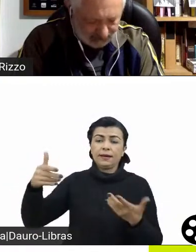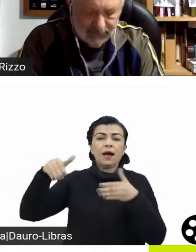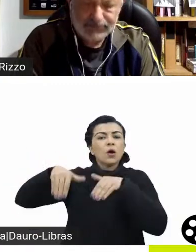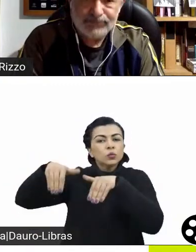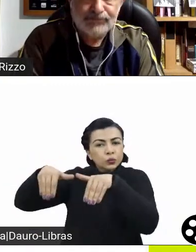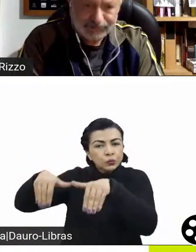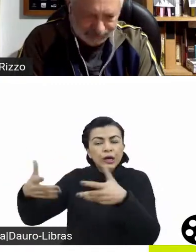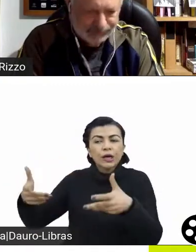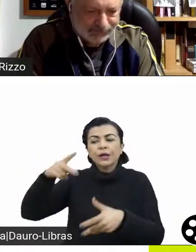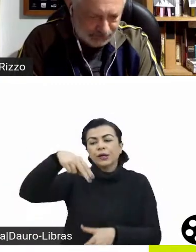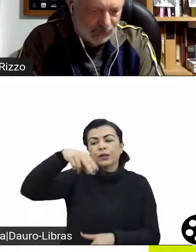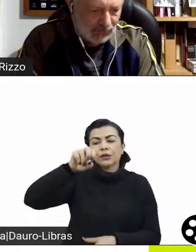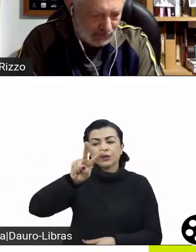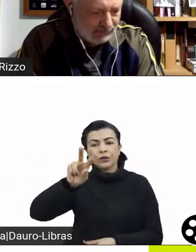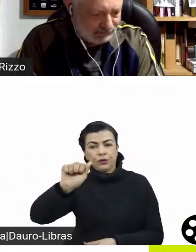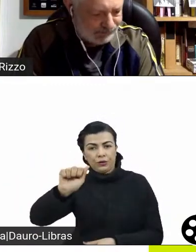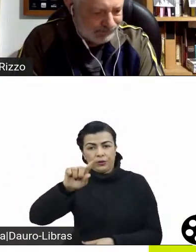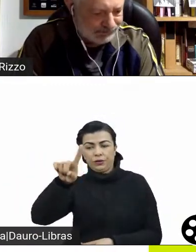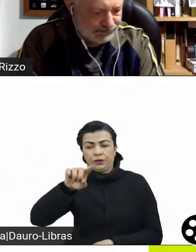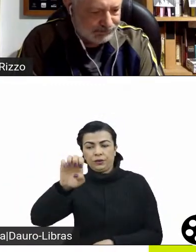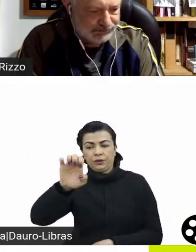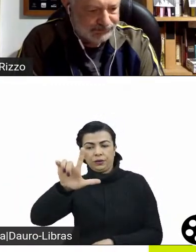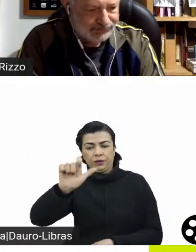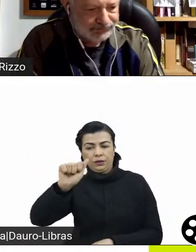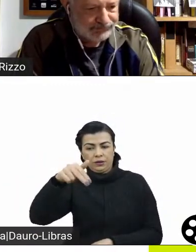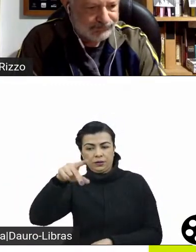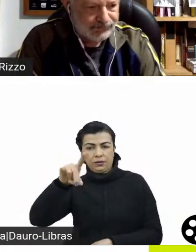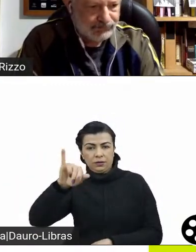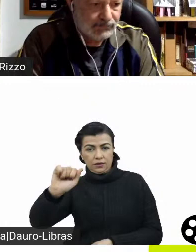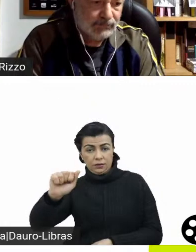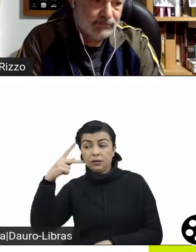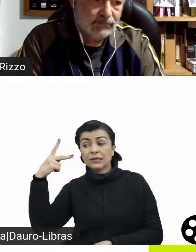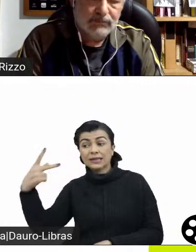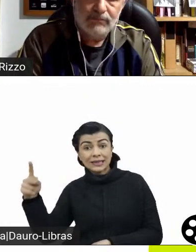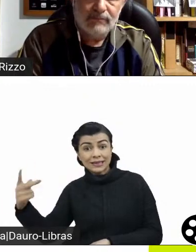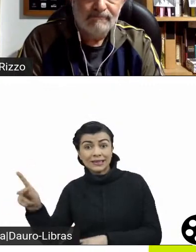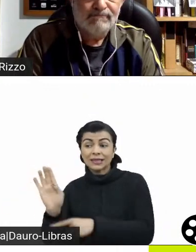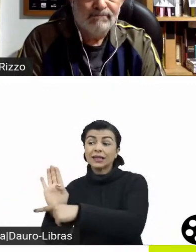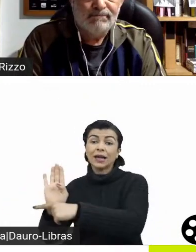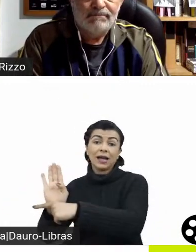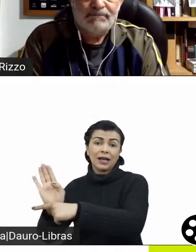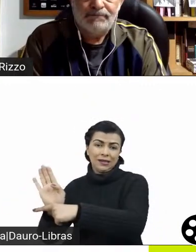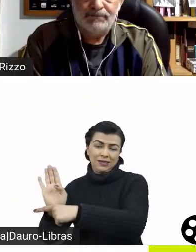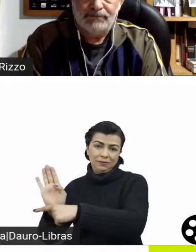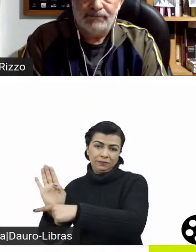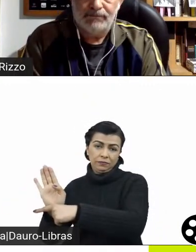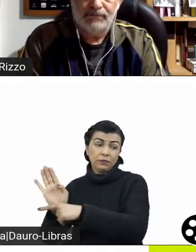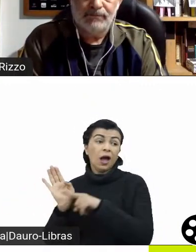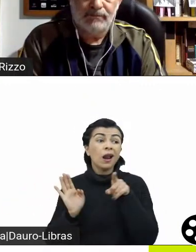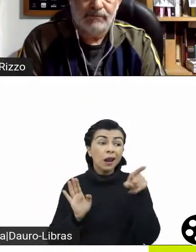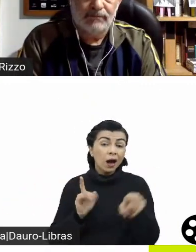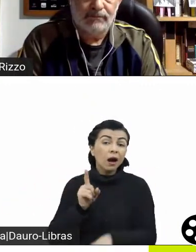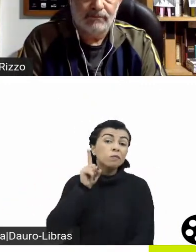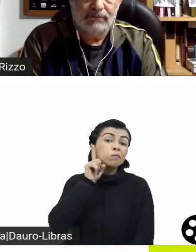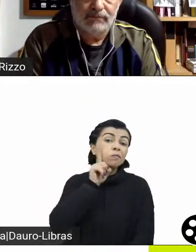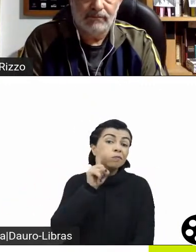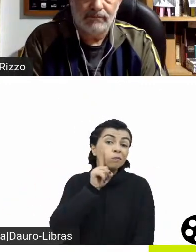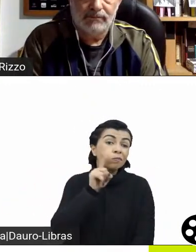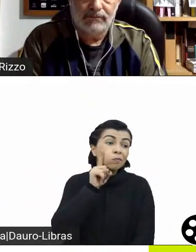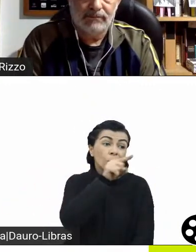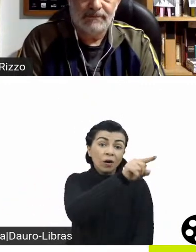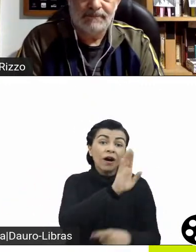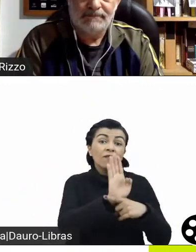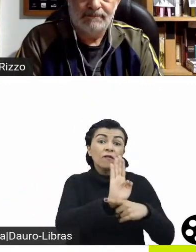anglofônicos. Então, essa característica... Hollywood é um lugar muito atrasado para a realização de filmes.